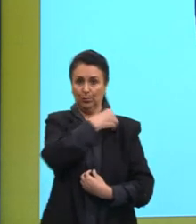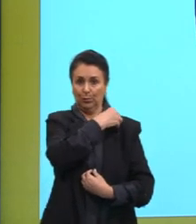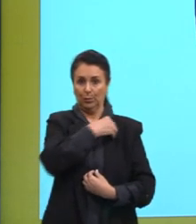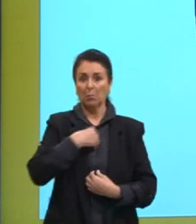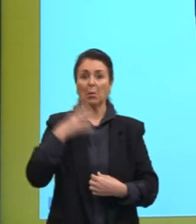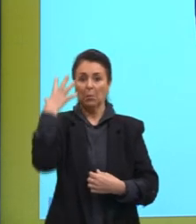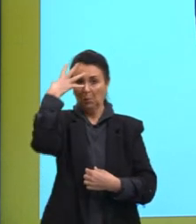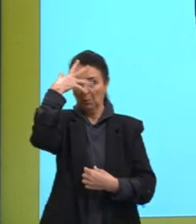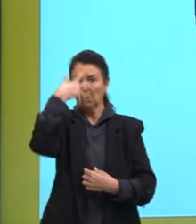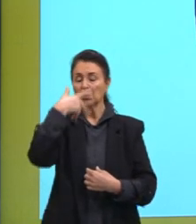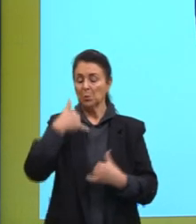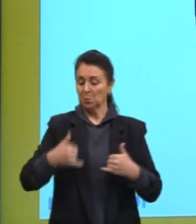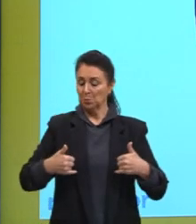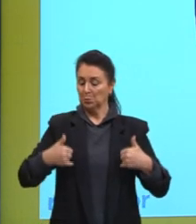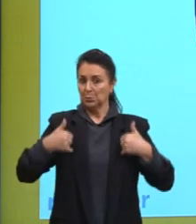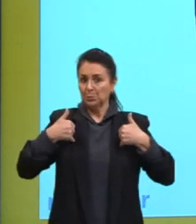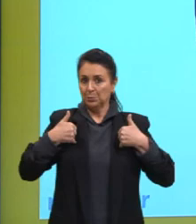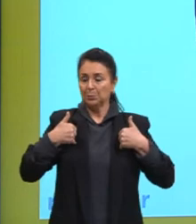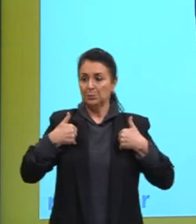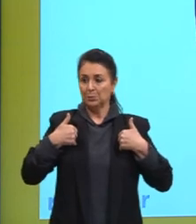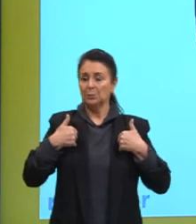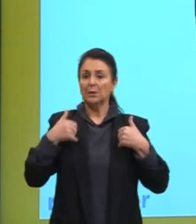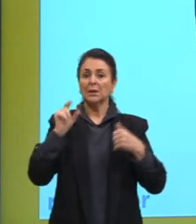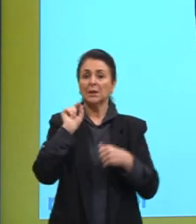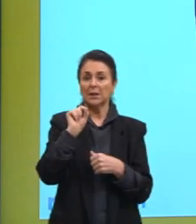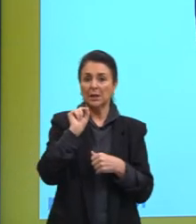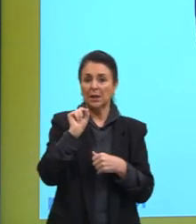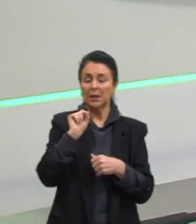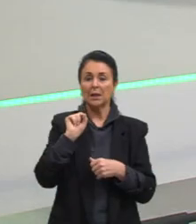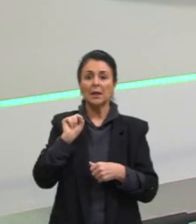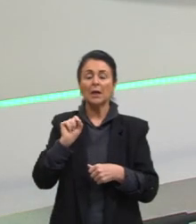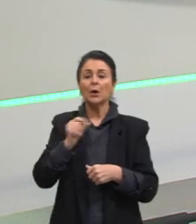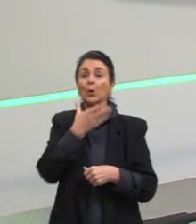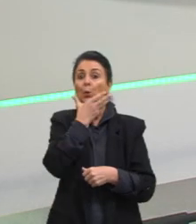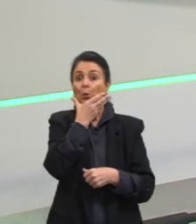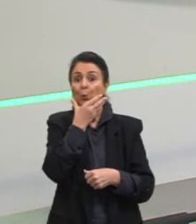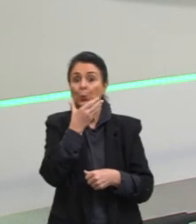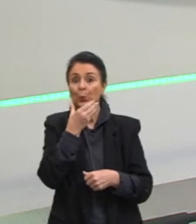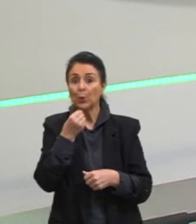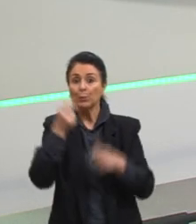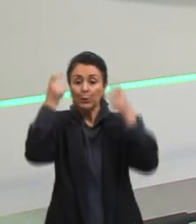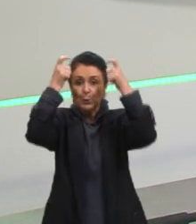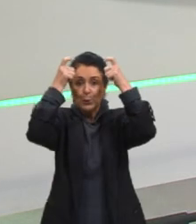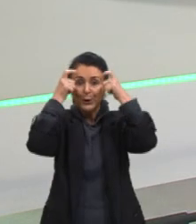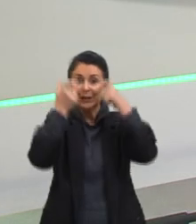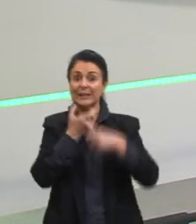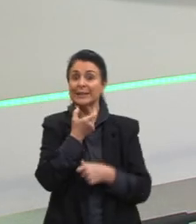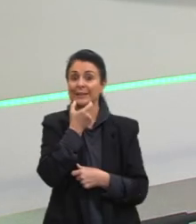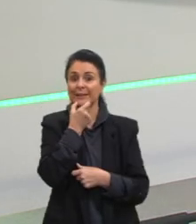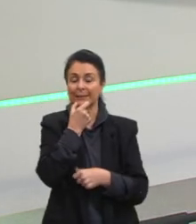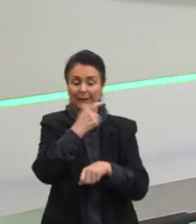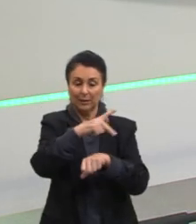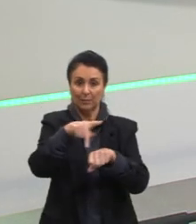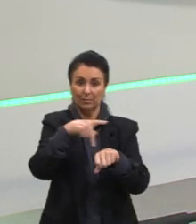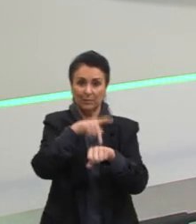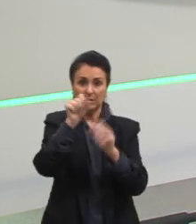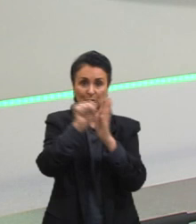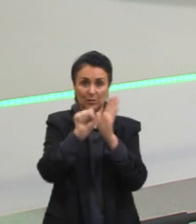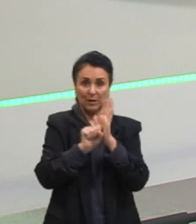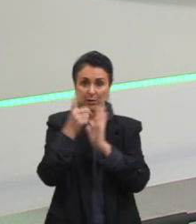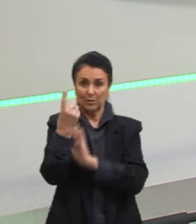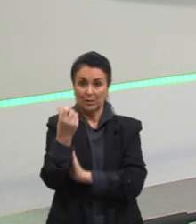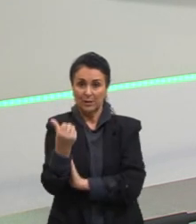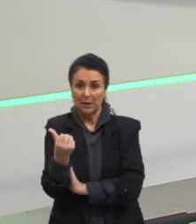luxuoso, bem suntuoso. E ele seria Henrique VIII, um dos reis da Inglaterra, no século XVI.